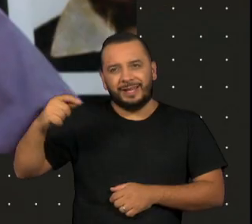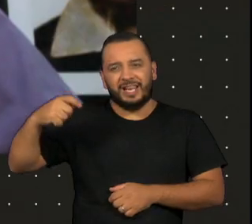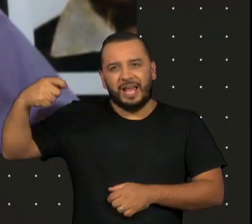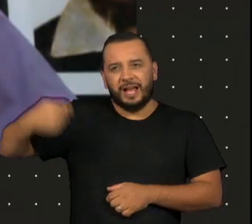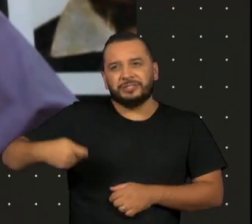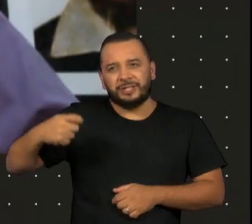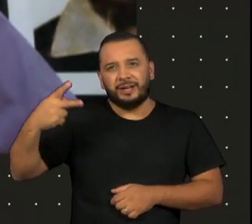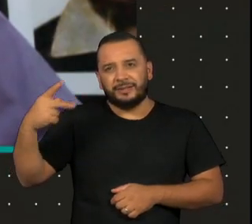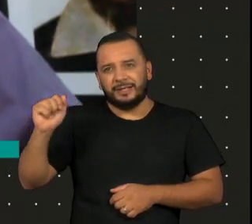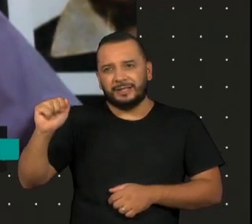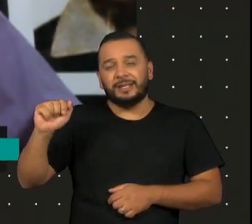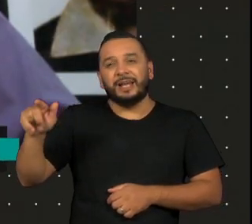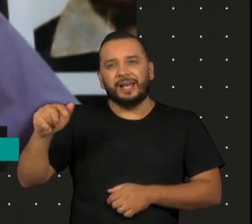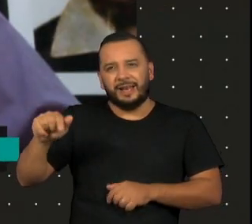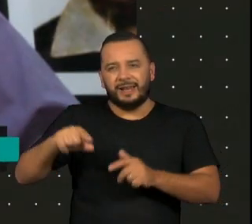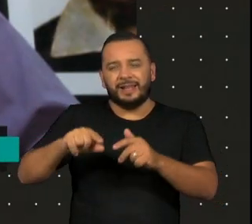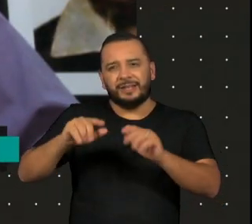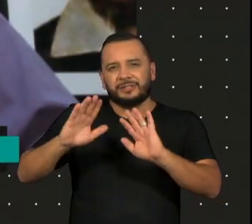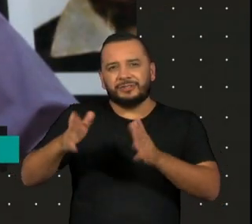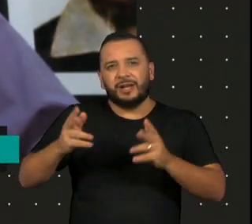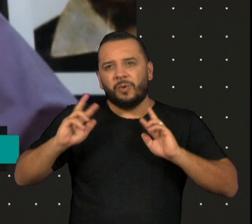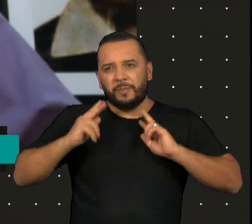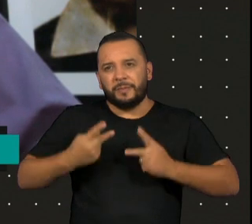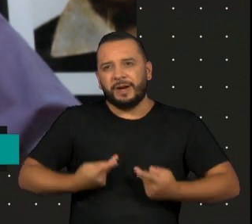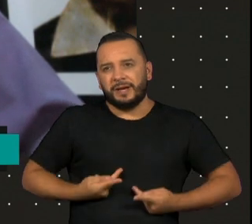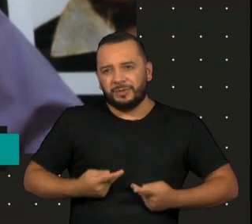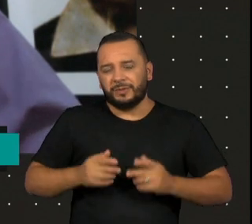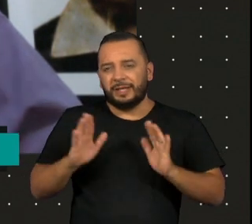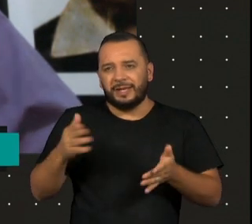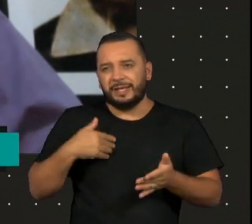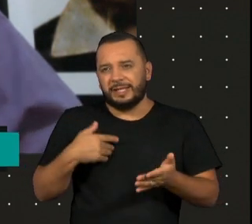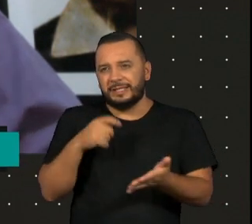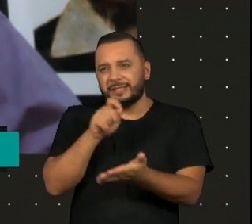o ser humano nos seus romances e na sua